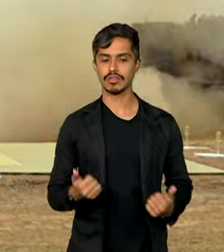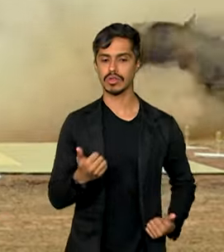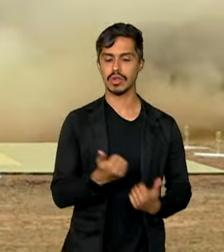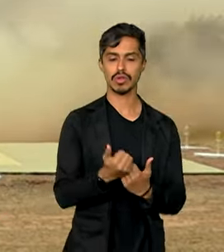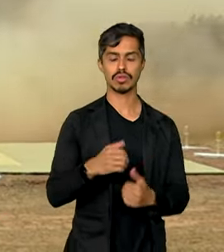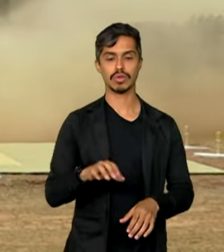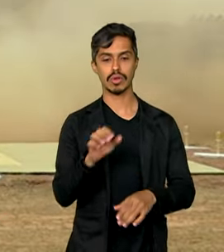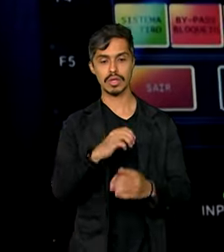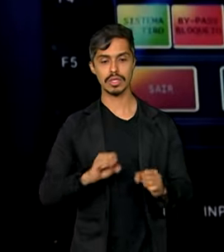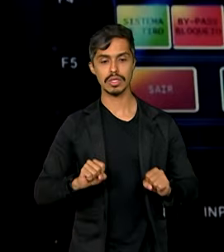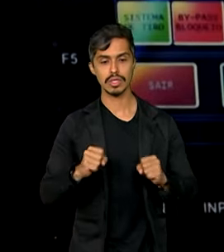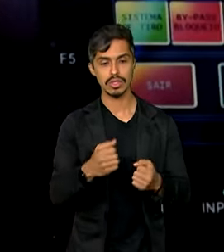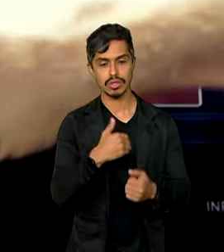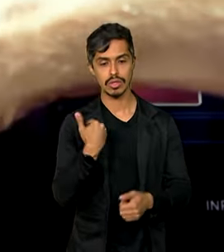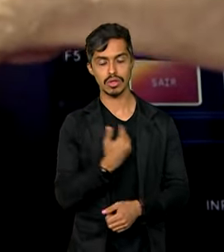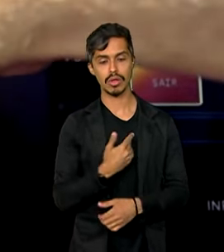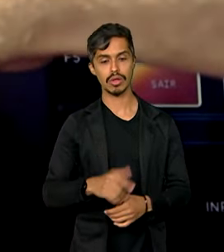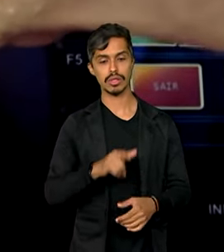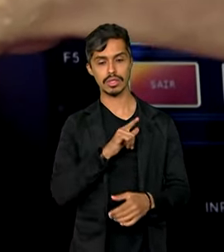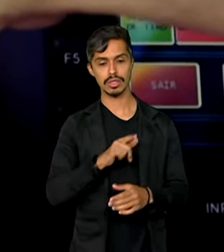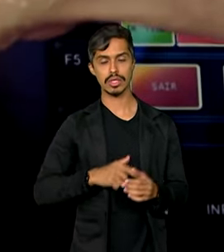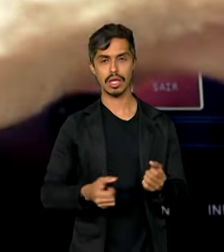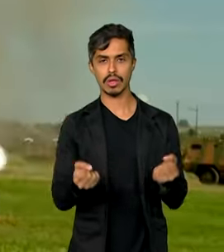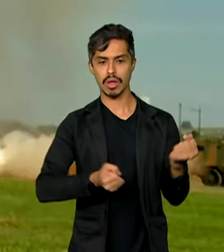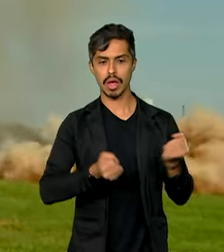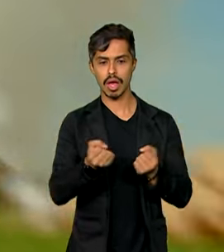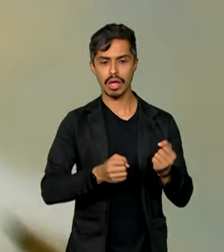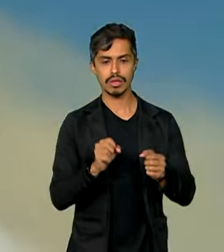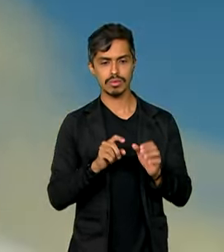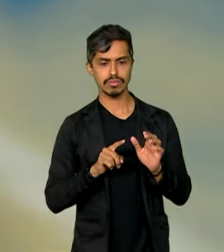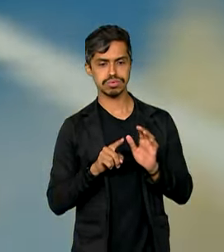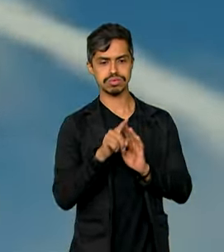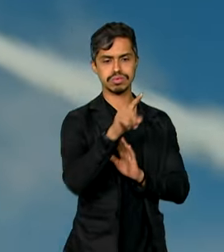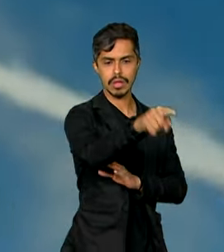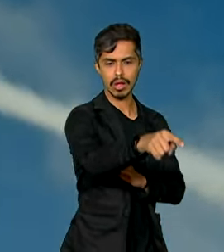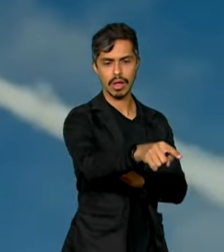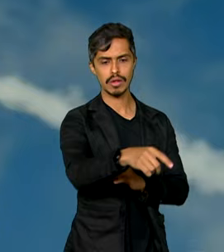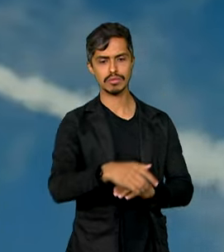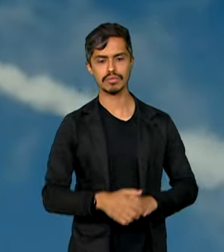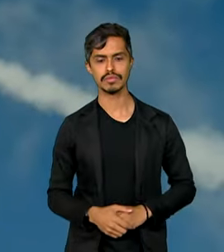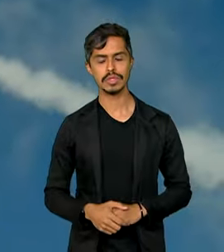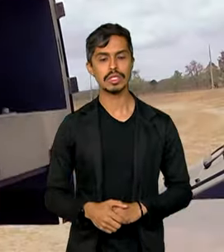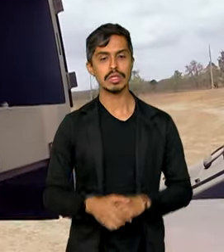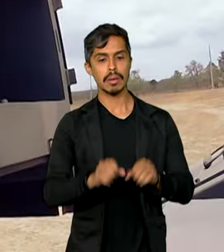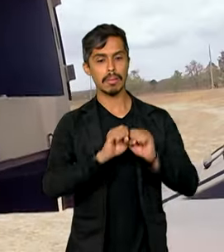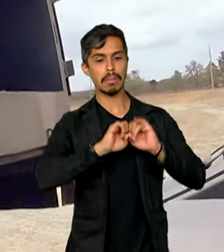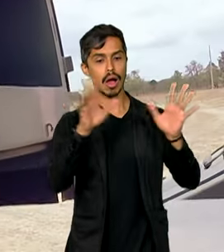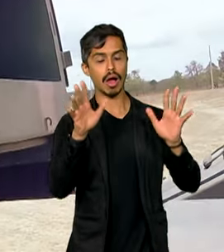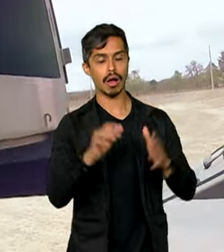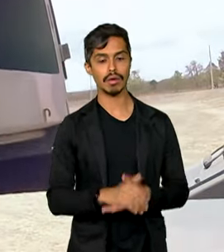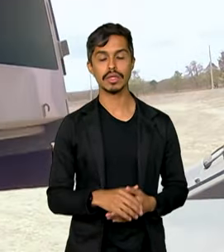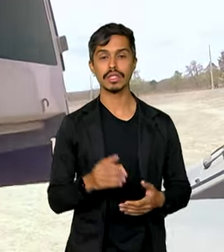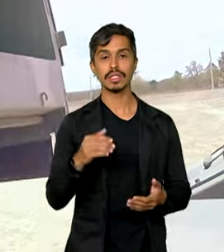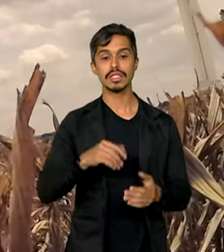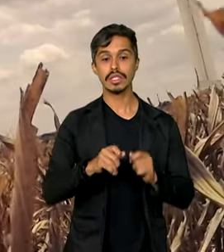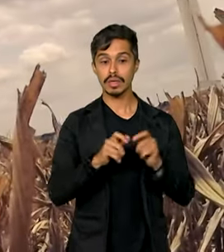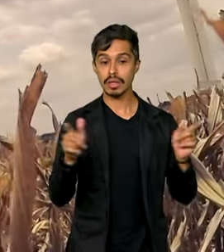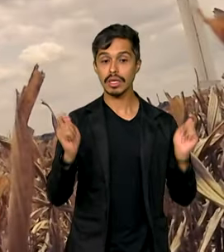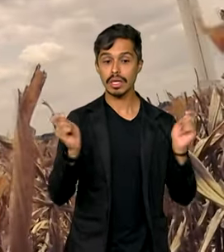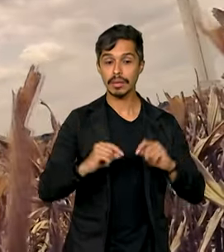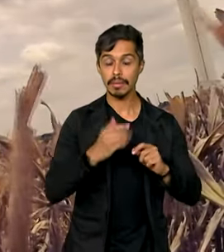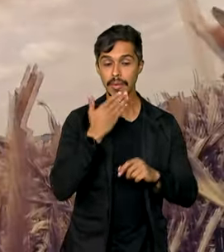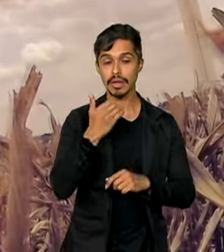do Exército com viaturas lança-mísseis de alta precisão e longo alcance, e tem conclusão prevista para 2031.